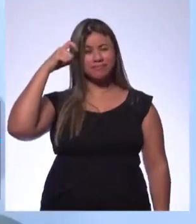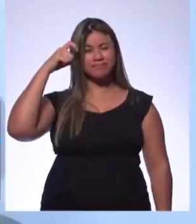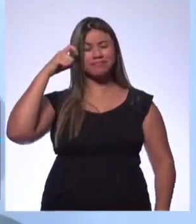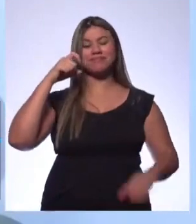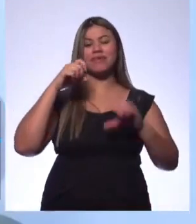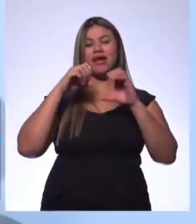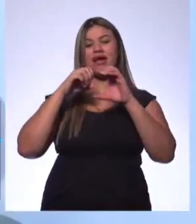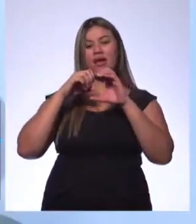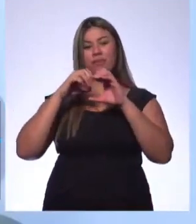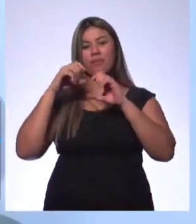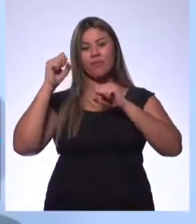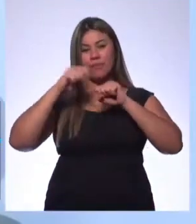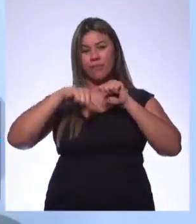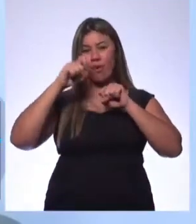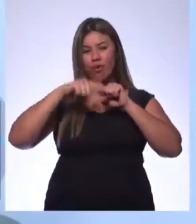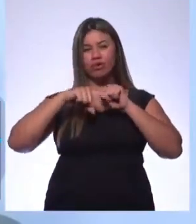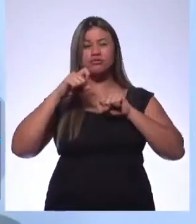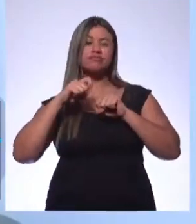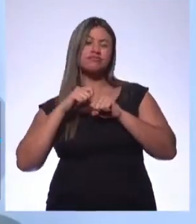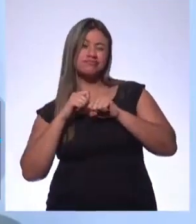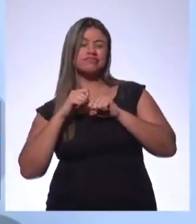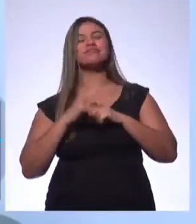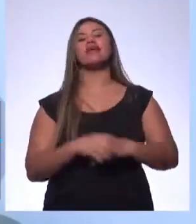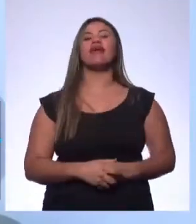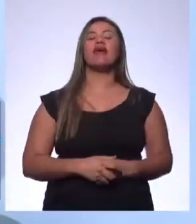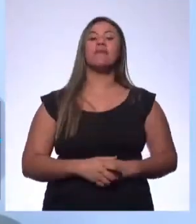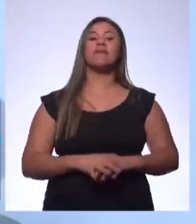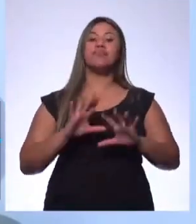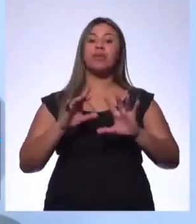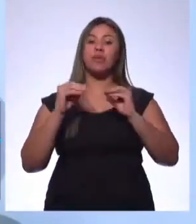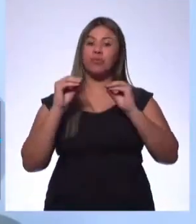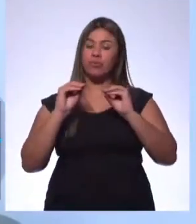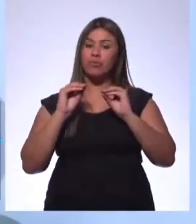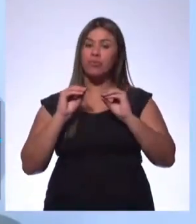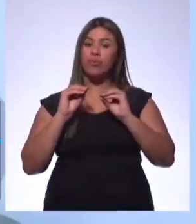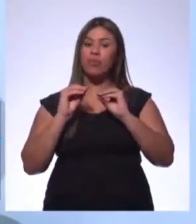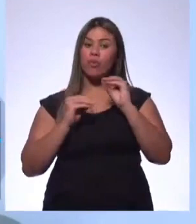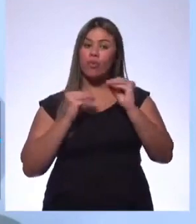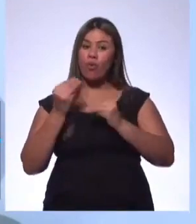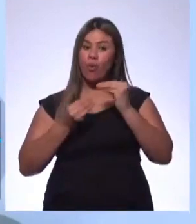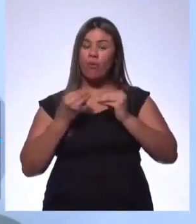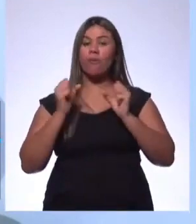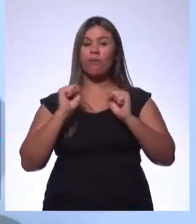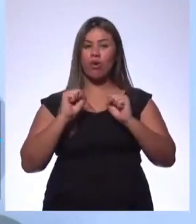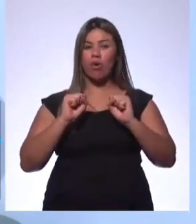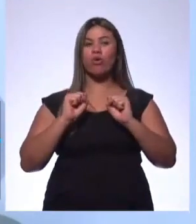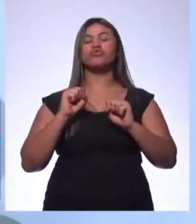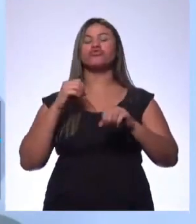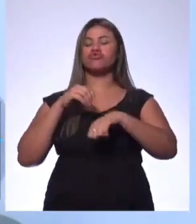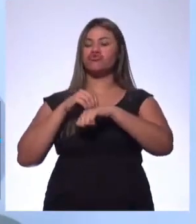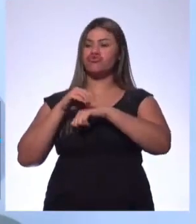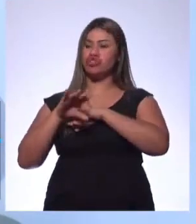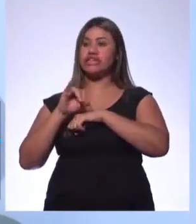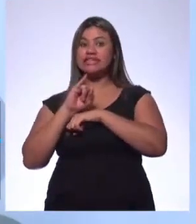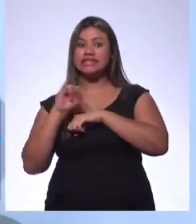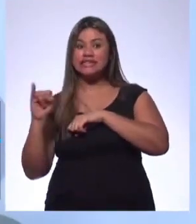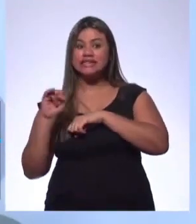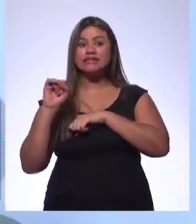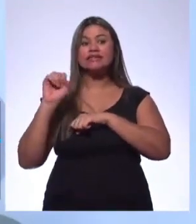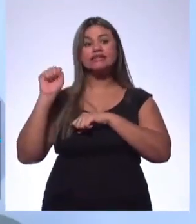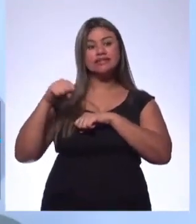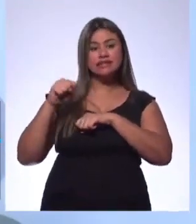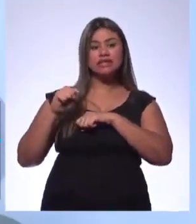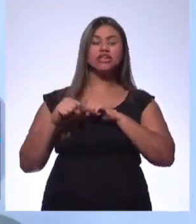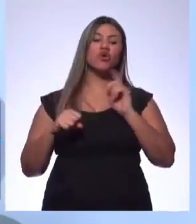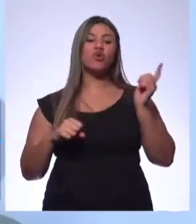você indicar se deve ou não. E por quê? Lembra aquela primeira pergunta que eu fiz? Então, sim ou não